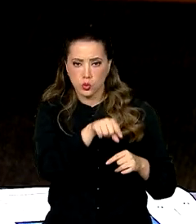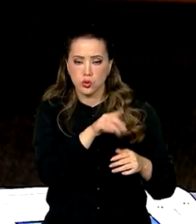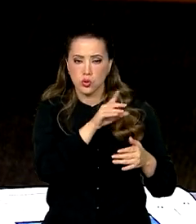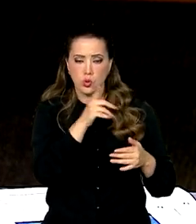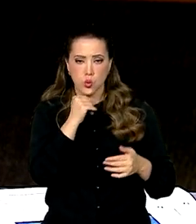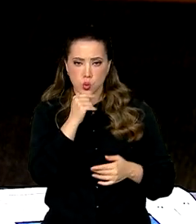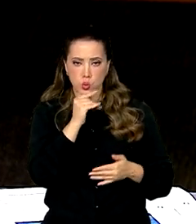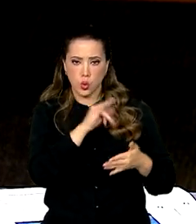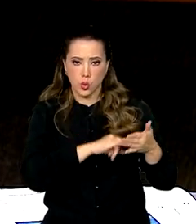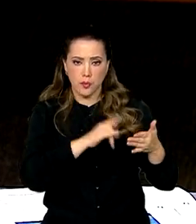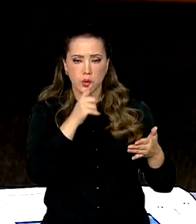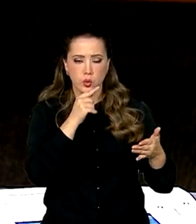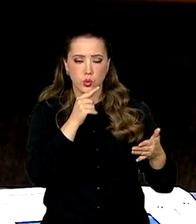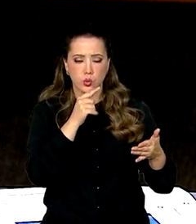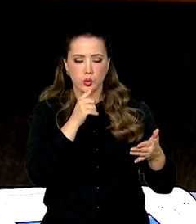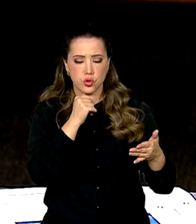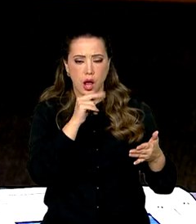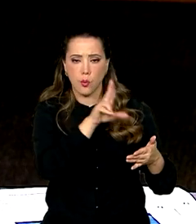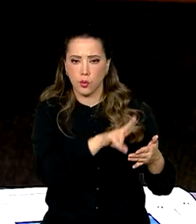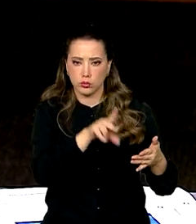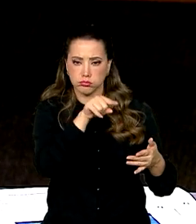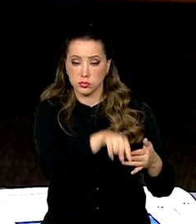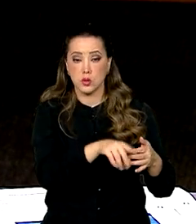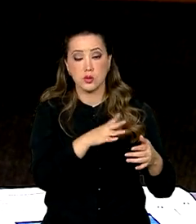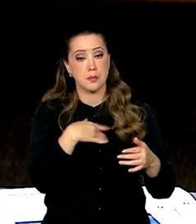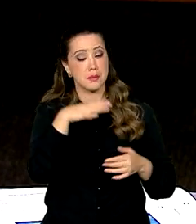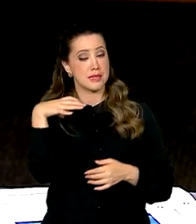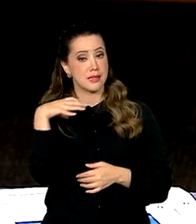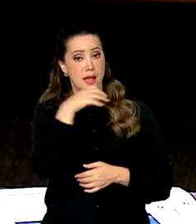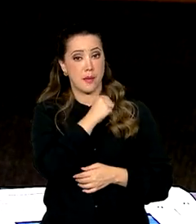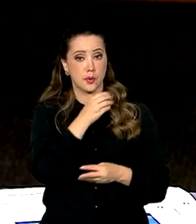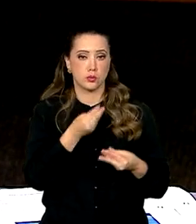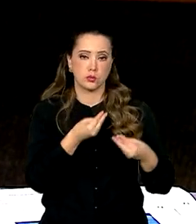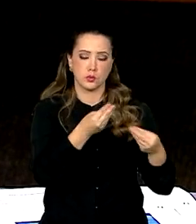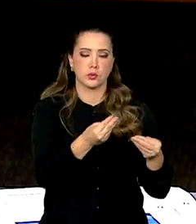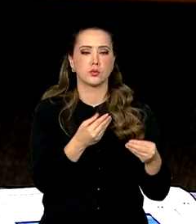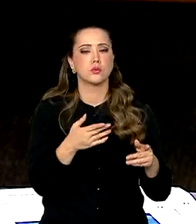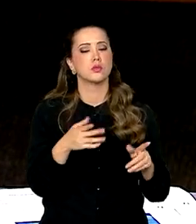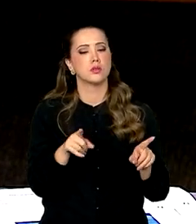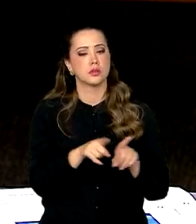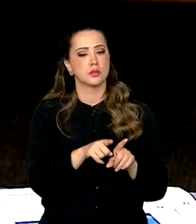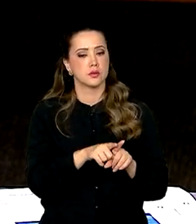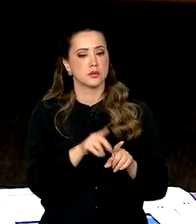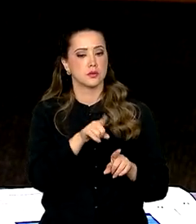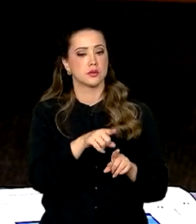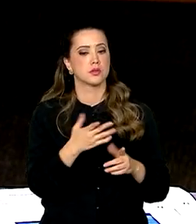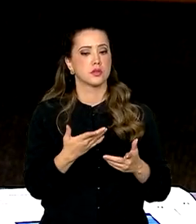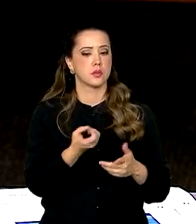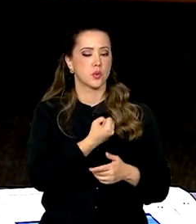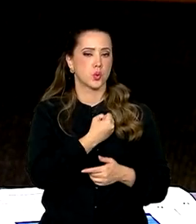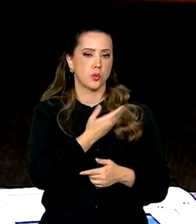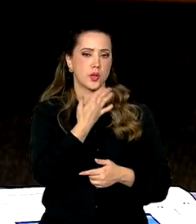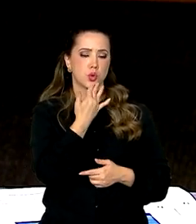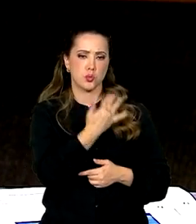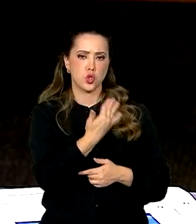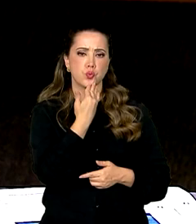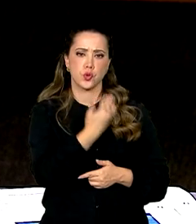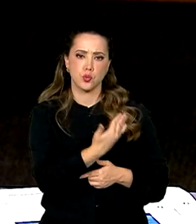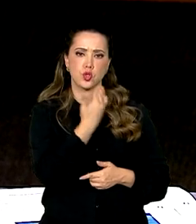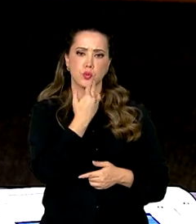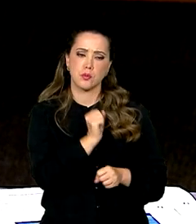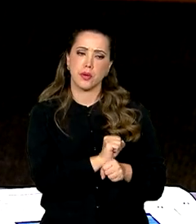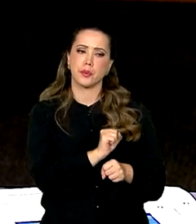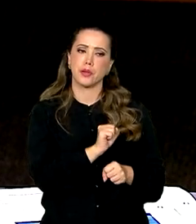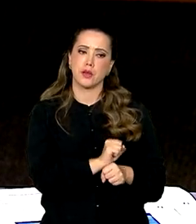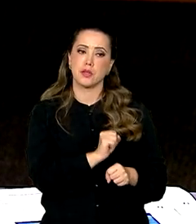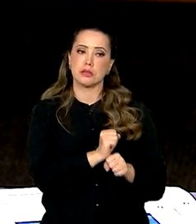para dar celeridade e para atualizar o volume de pedidos que estão represados.